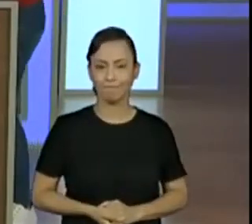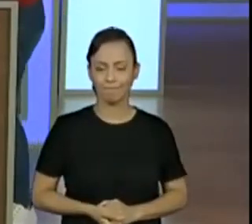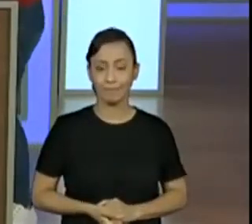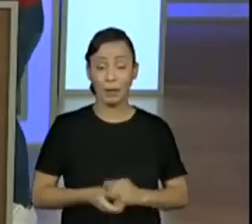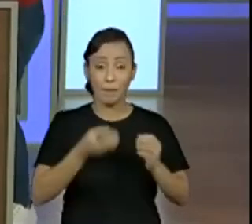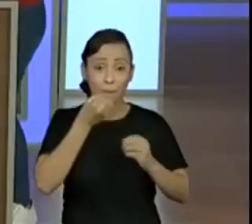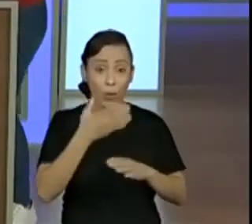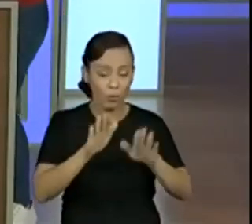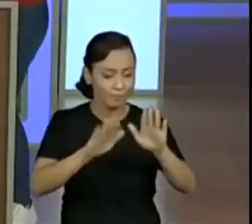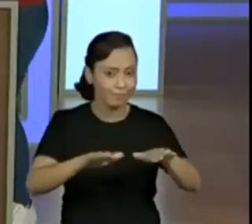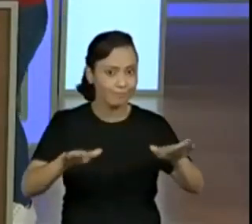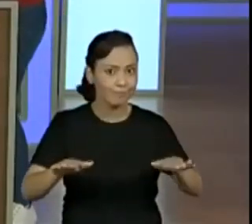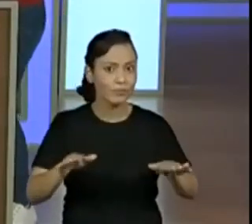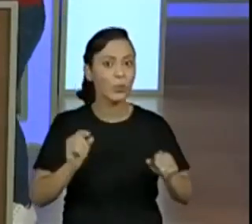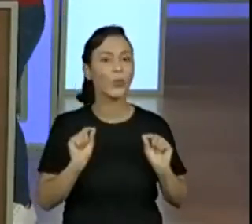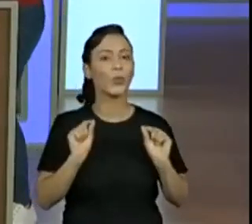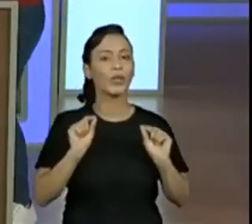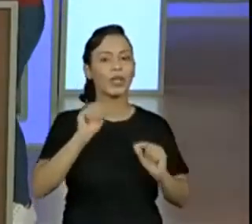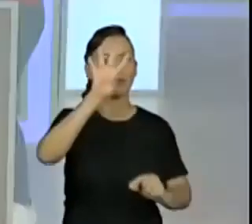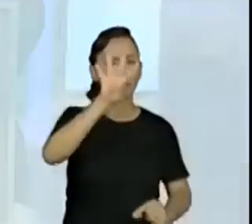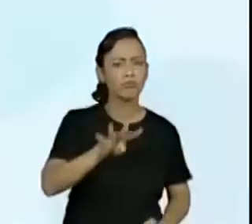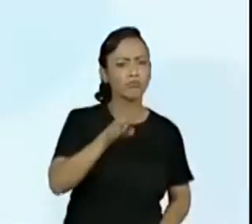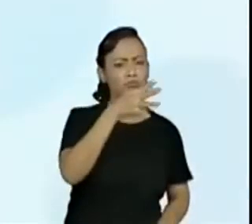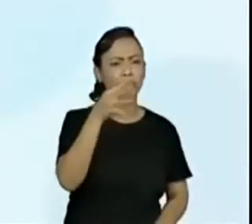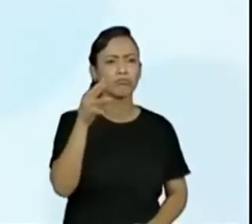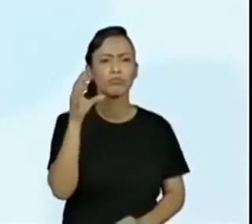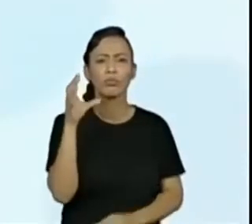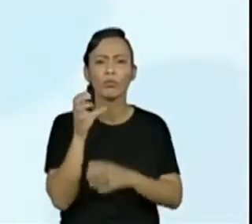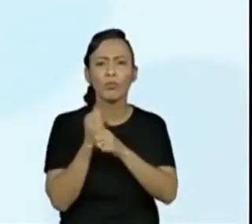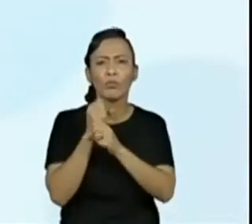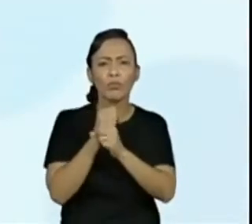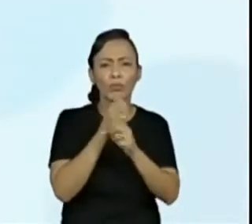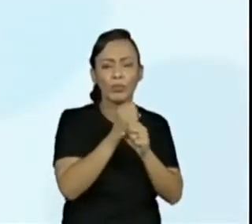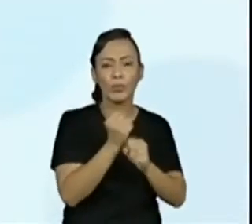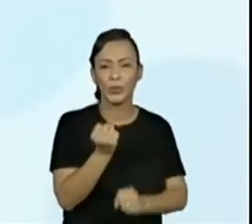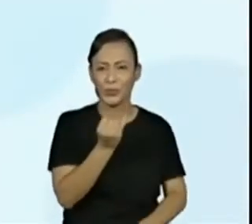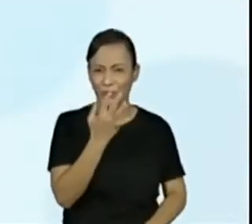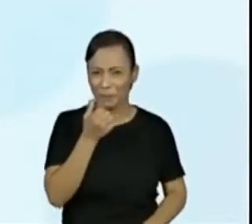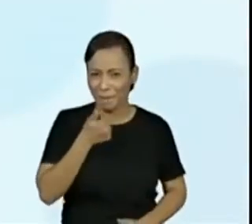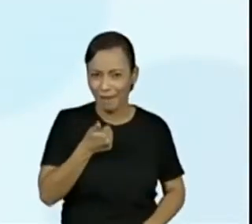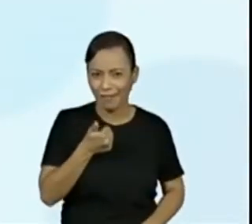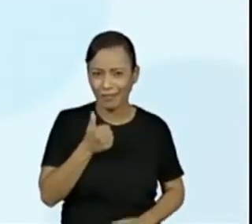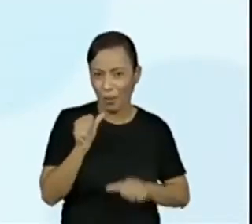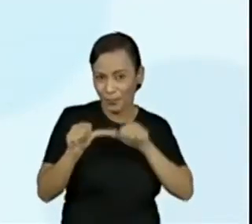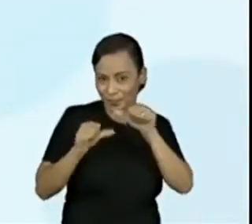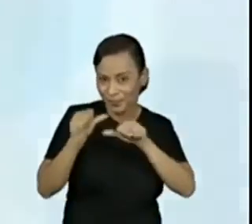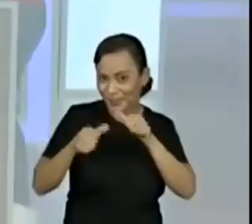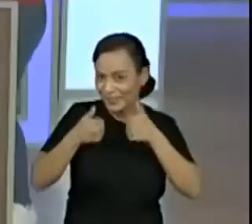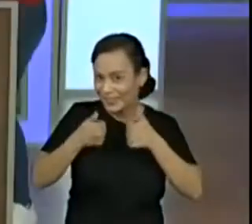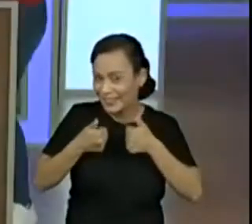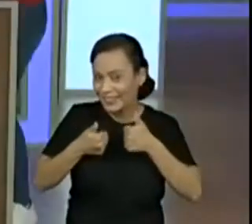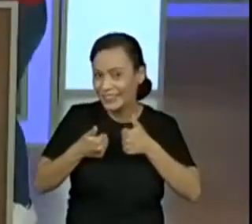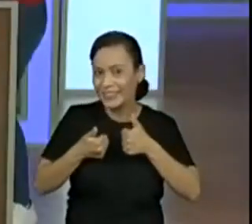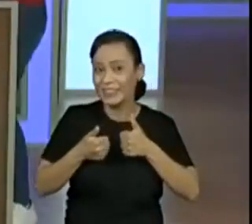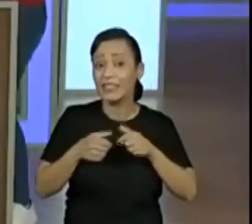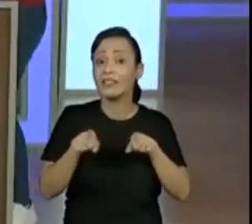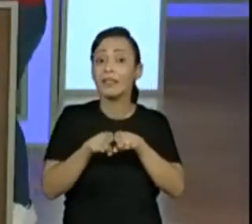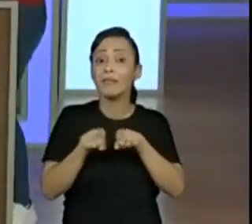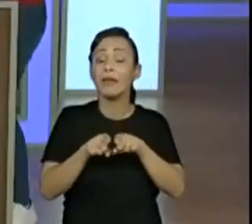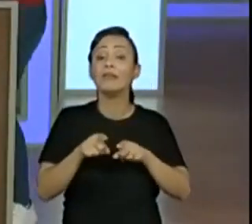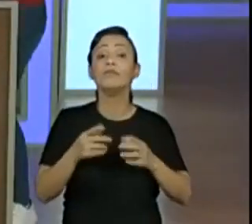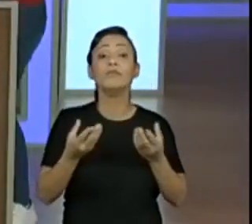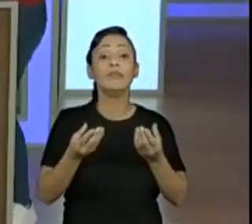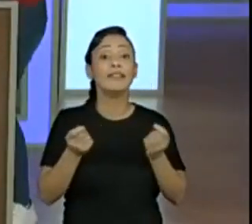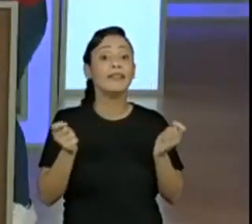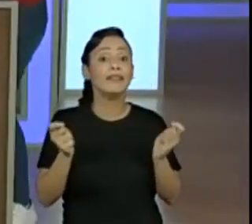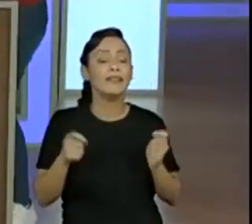acostumar a usar o quadro. Acho que elas colocaram ali. Isso. A gente já vai mudar aqui, professoras e professores. Então, se